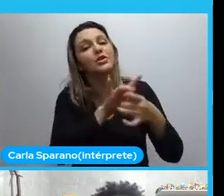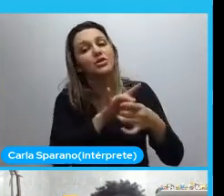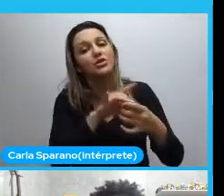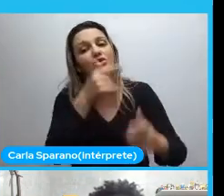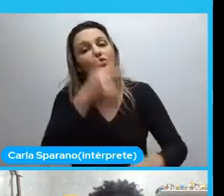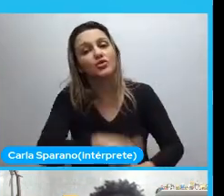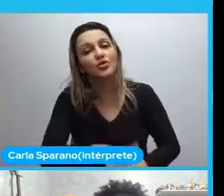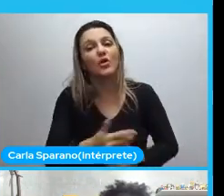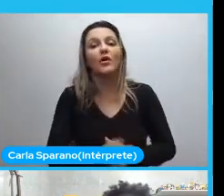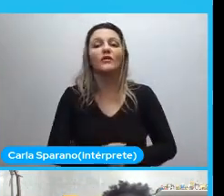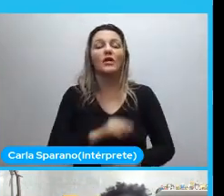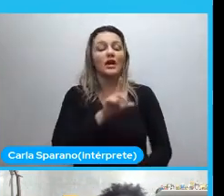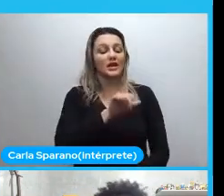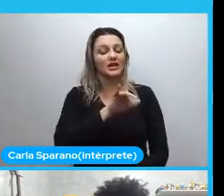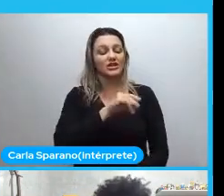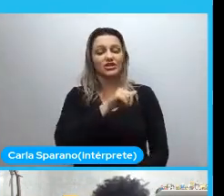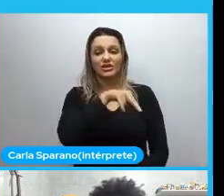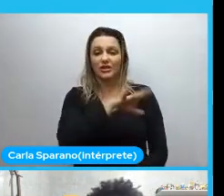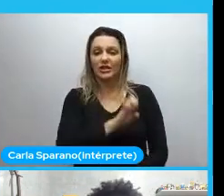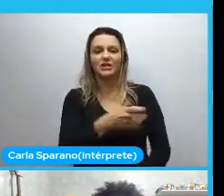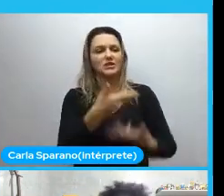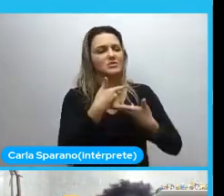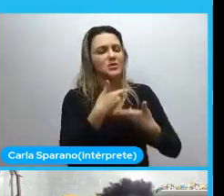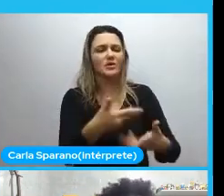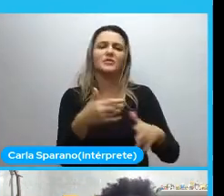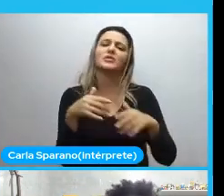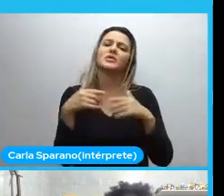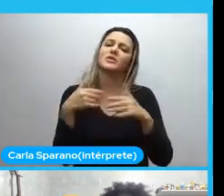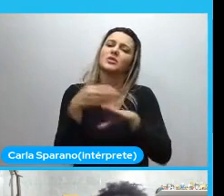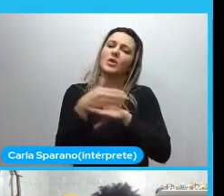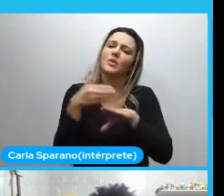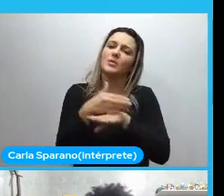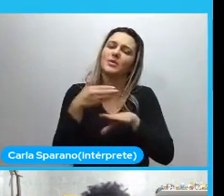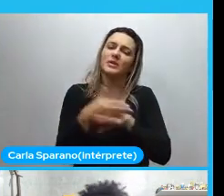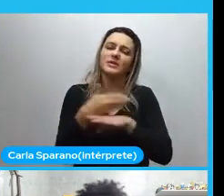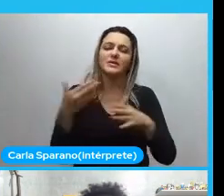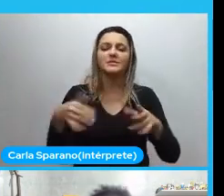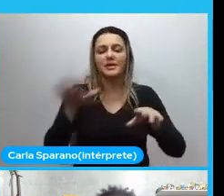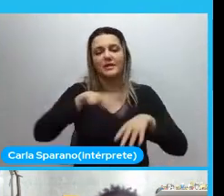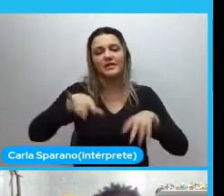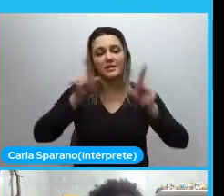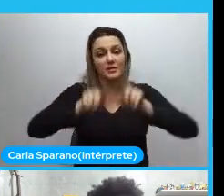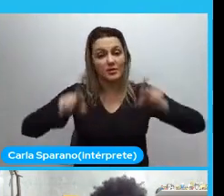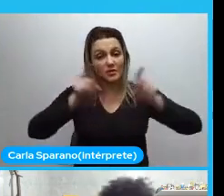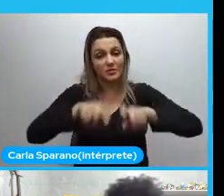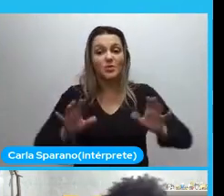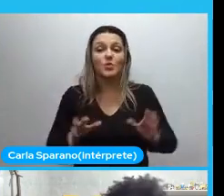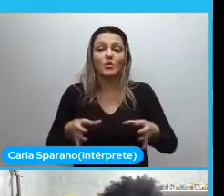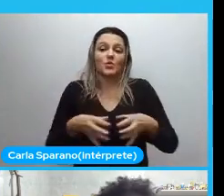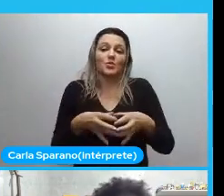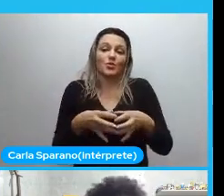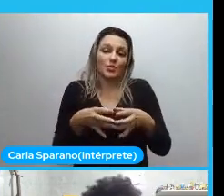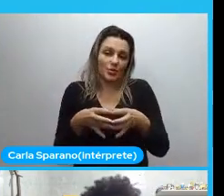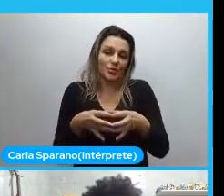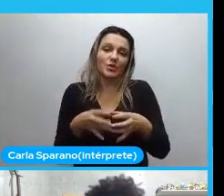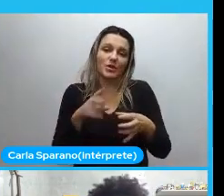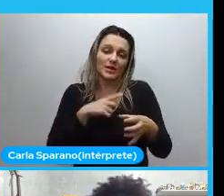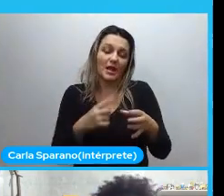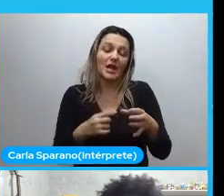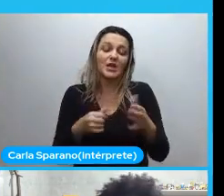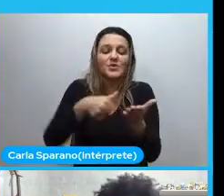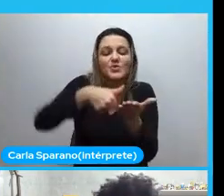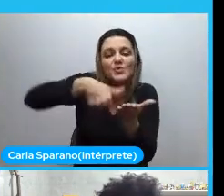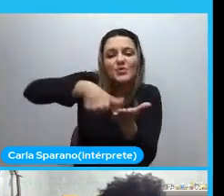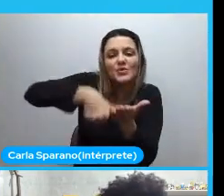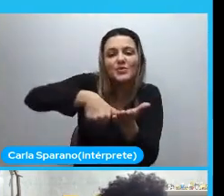me chamou para participar do... Inspirada na Computação. Que é um coletivo que ela tem. Maravilhoso. Quem não conhece. Passem a conhecer. A gente tem um clube de leitura